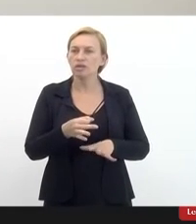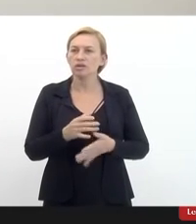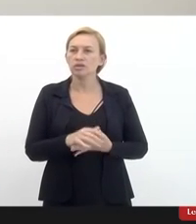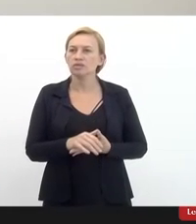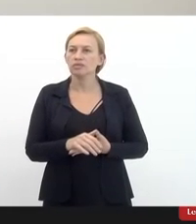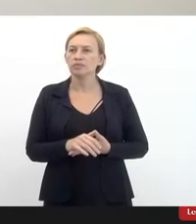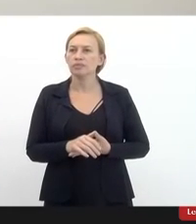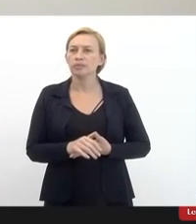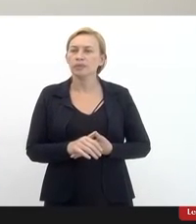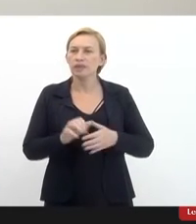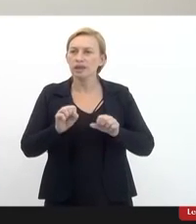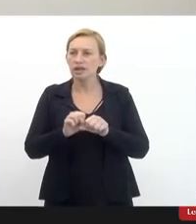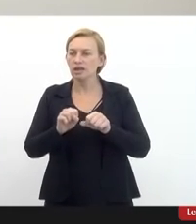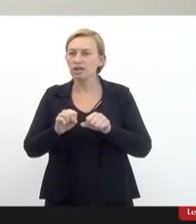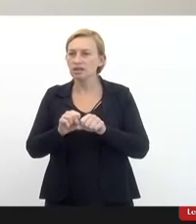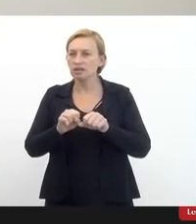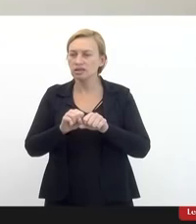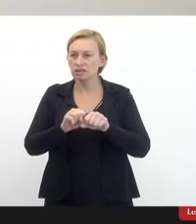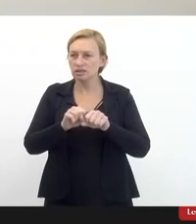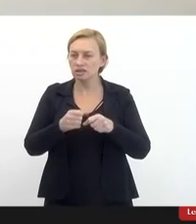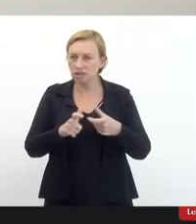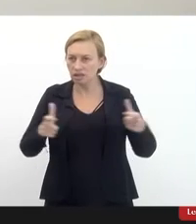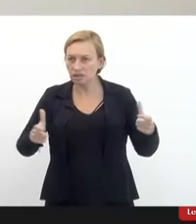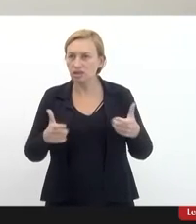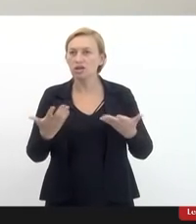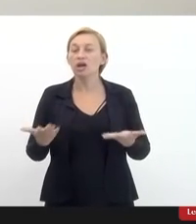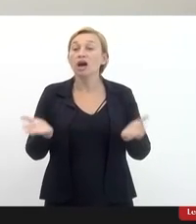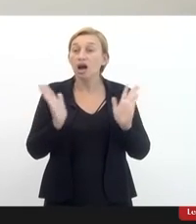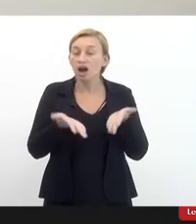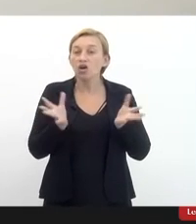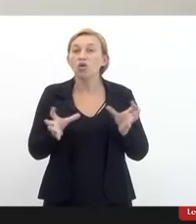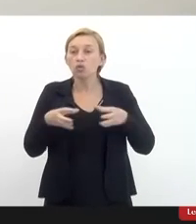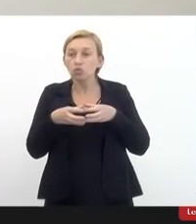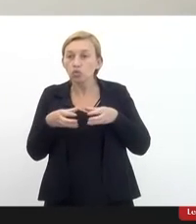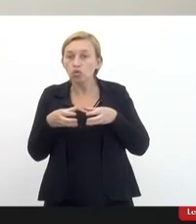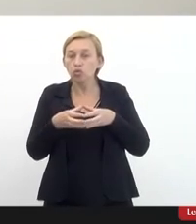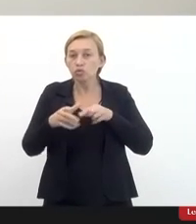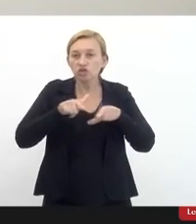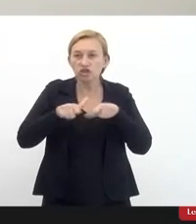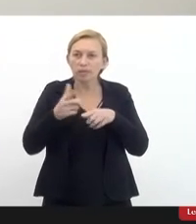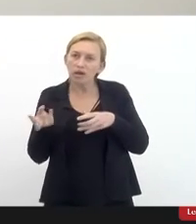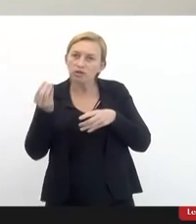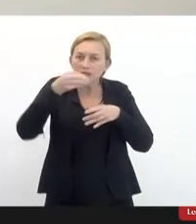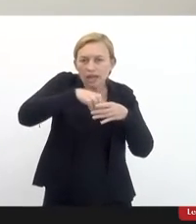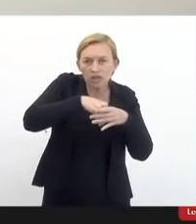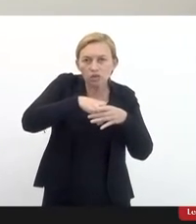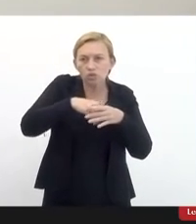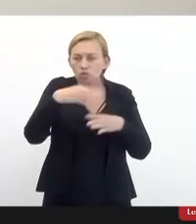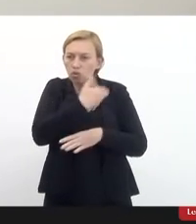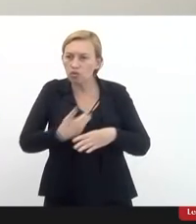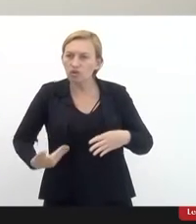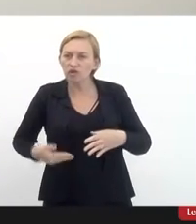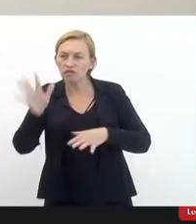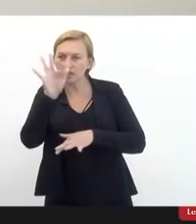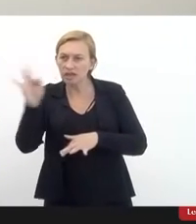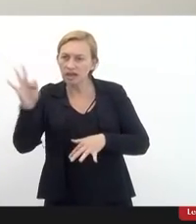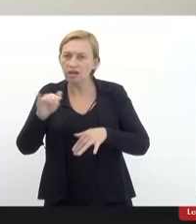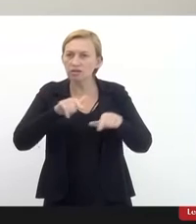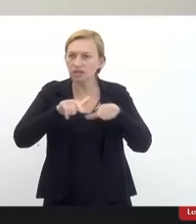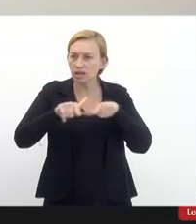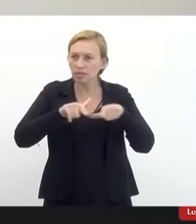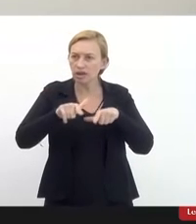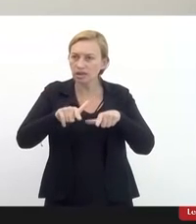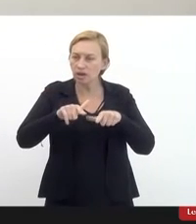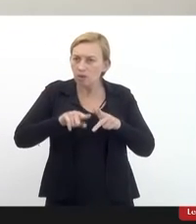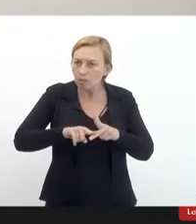de forma mais ampla até porque a gente tem agora um grupo de trabalho dentro do governo federal que está trabalhando